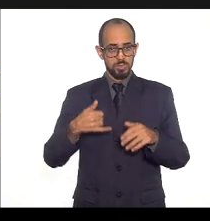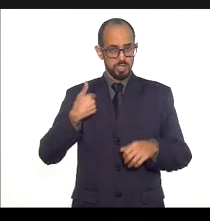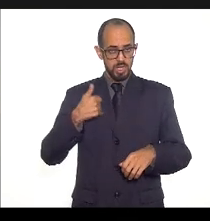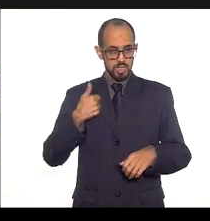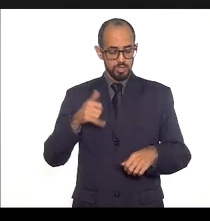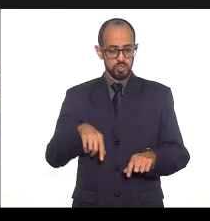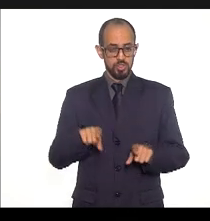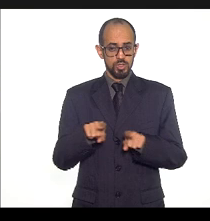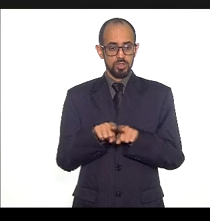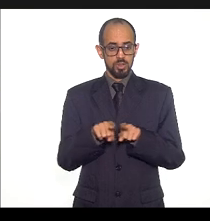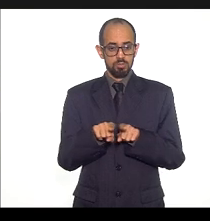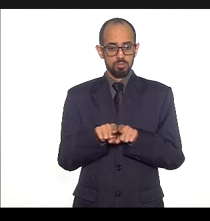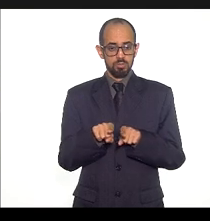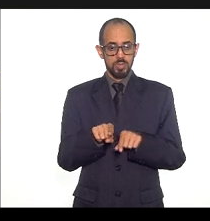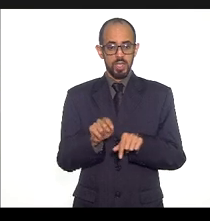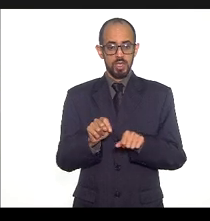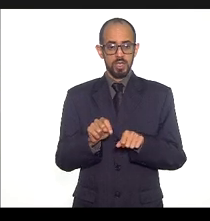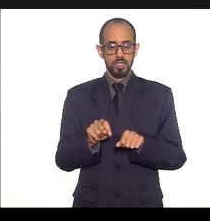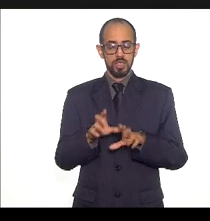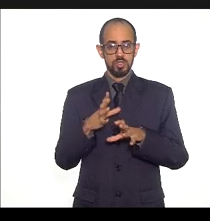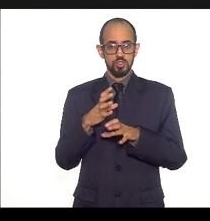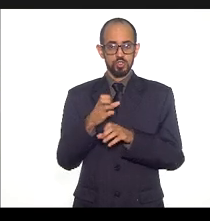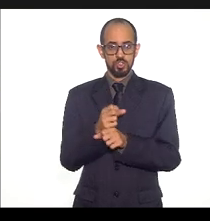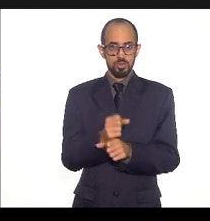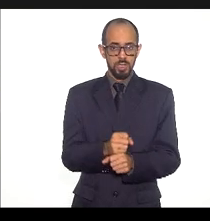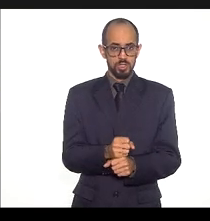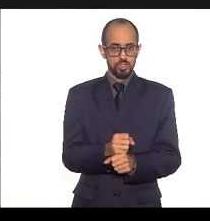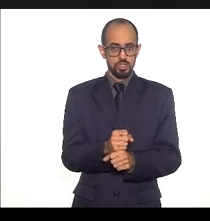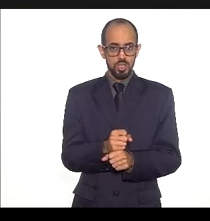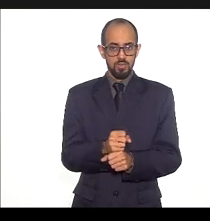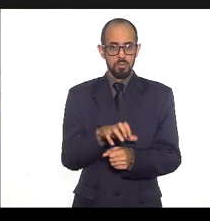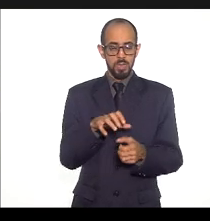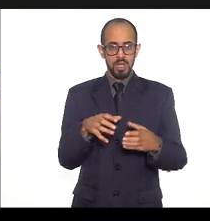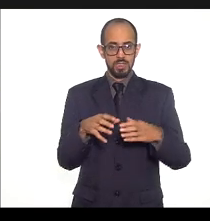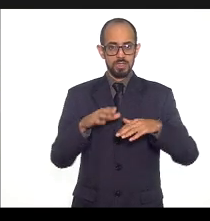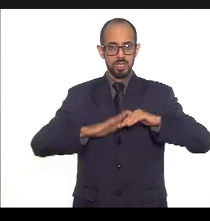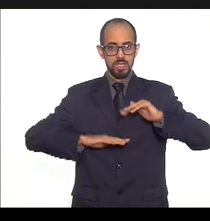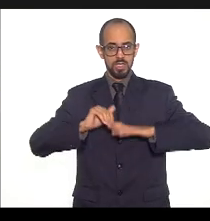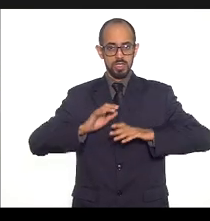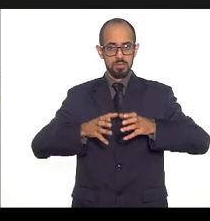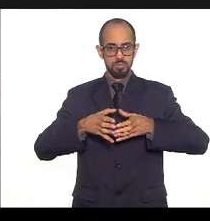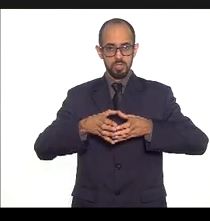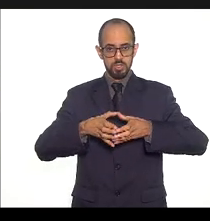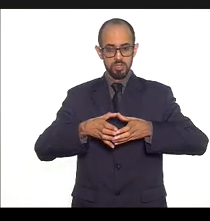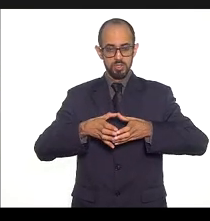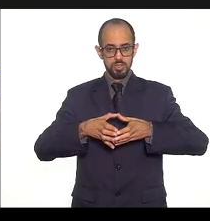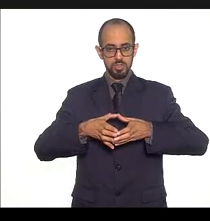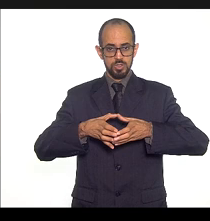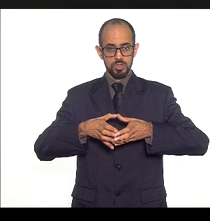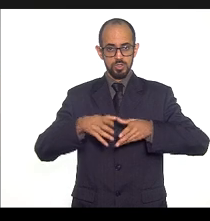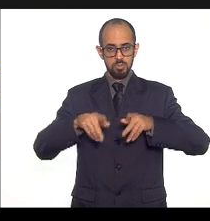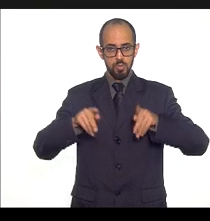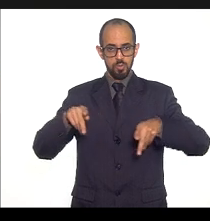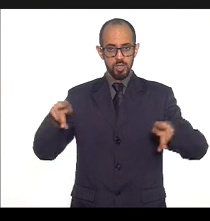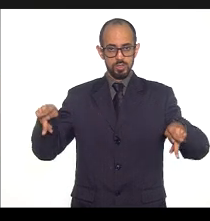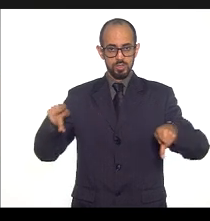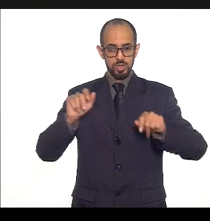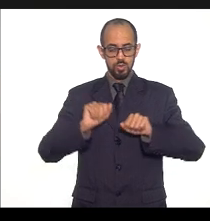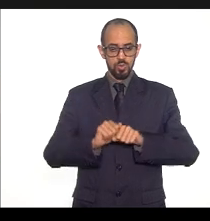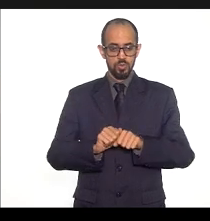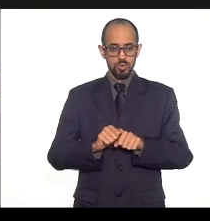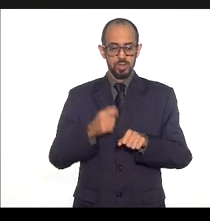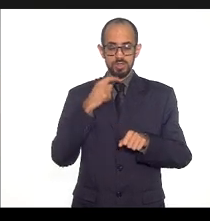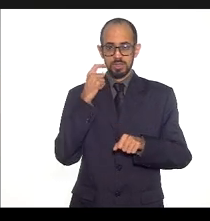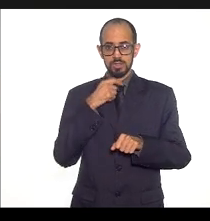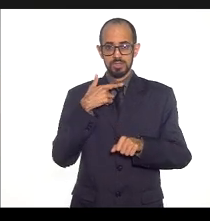cobertura populacional estimada pelas equipes de atenção básica indicador 19 cobertura populacional estimada de saúde